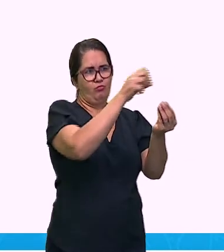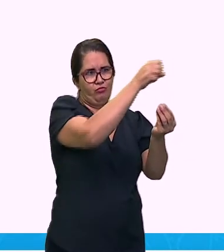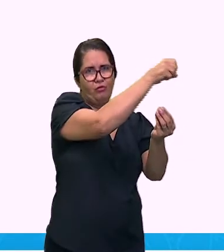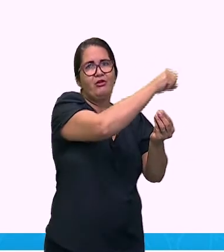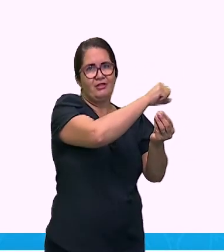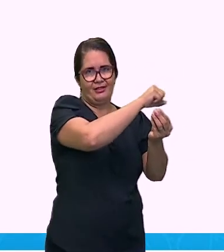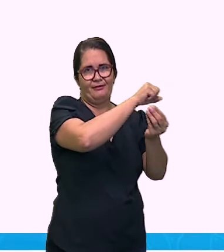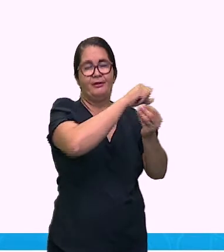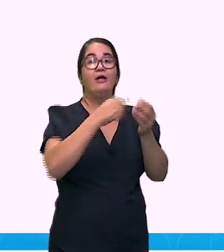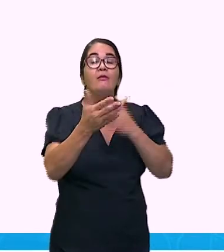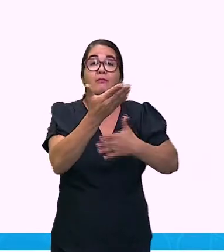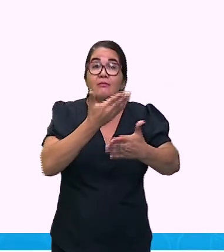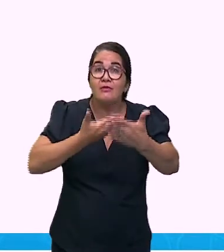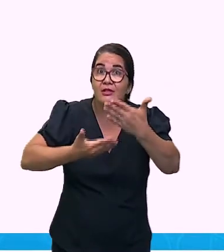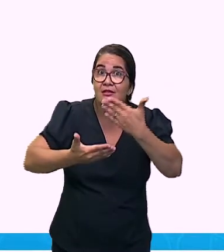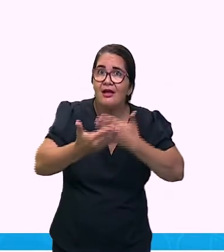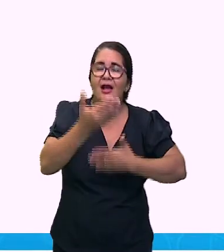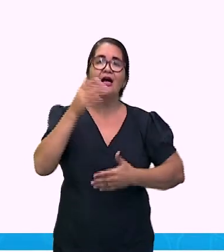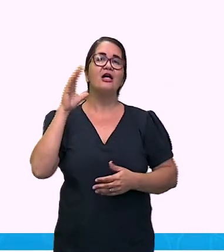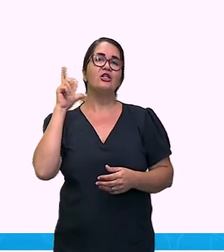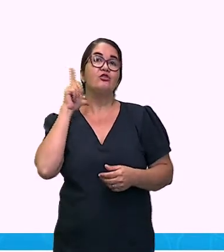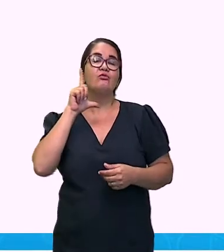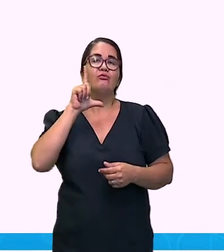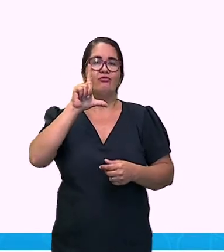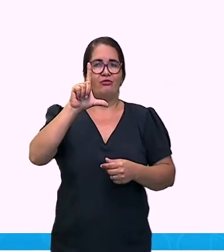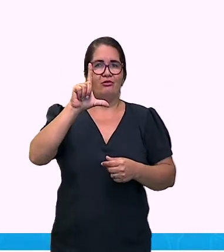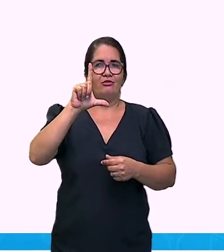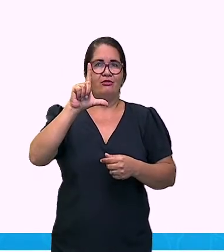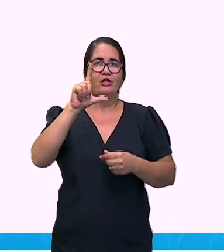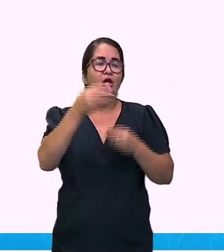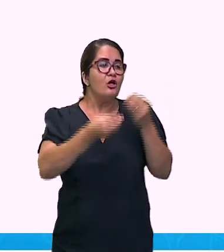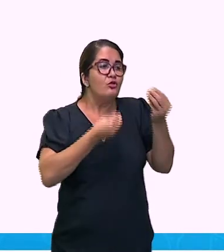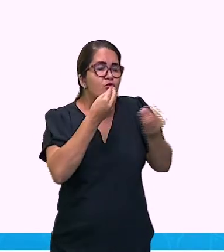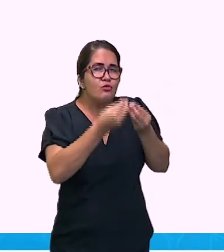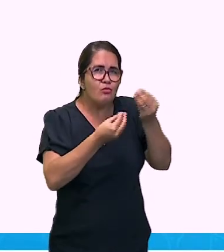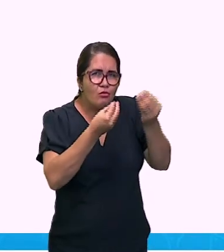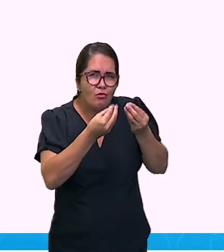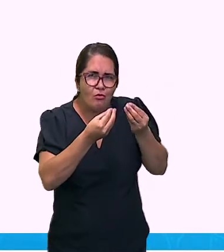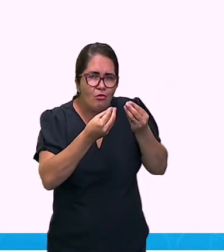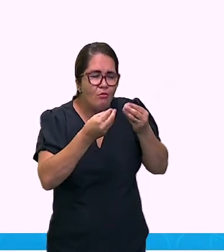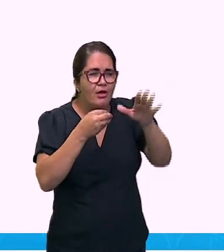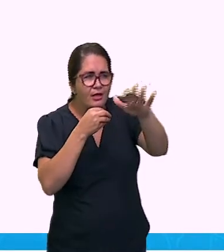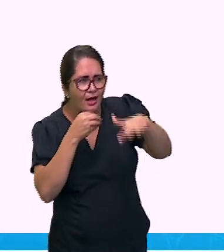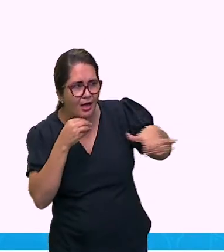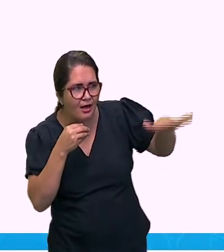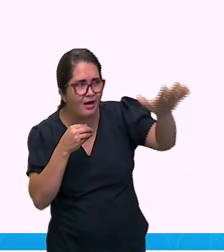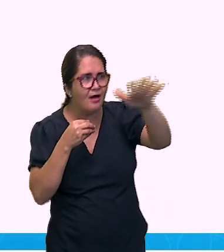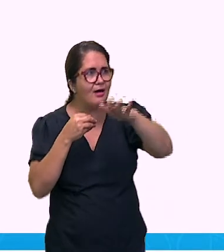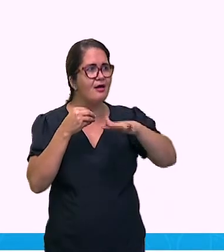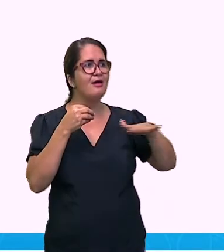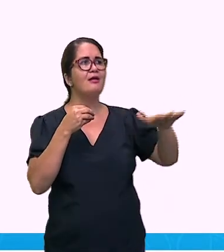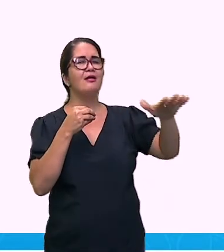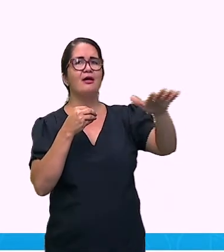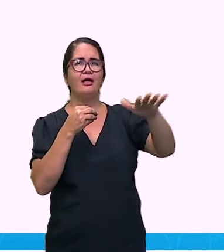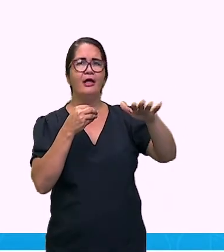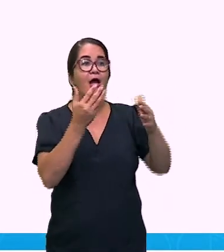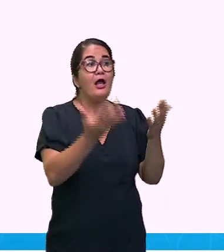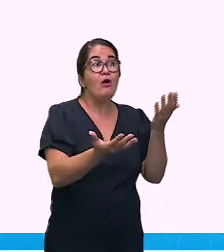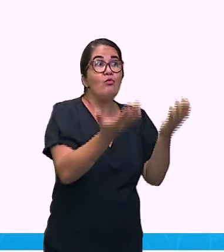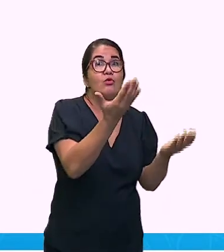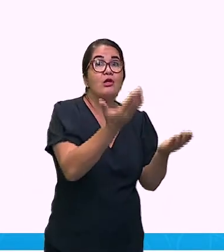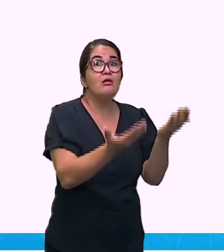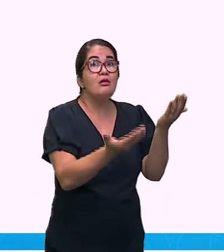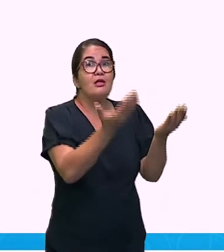interagir. Determinam como que está aquele espaço ali. fazem com que haja uma